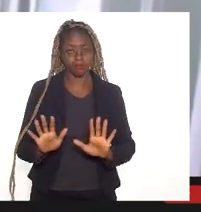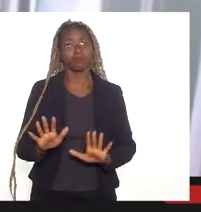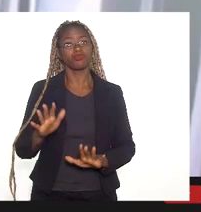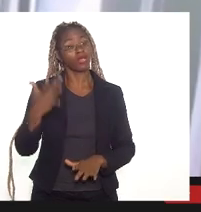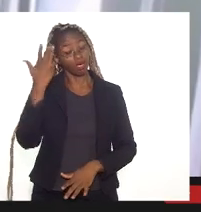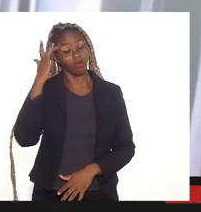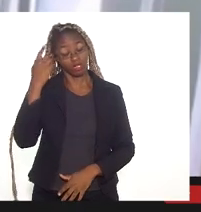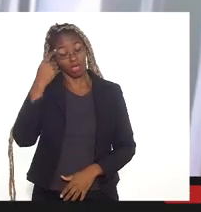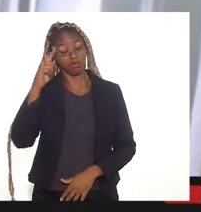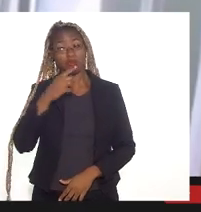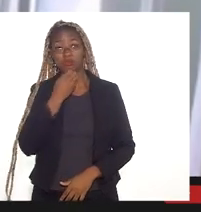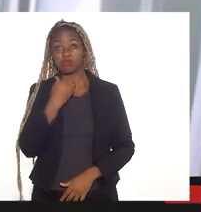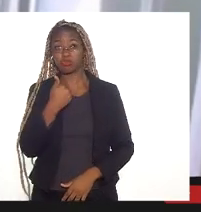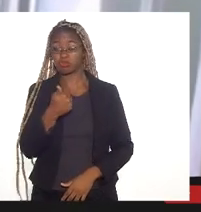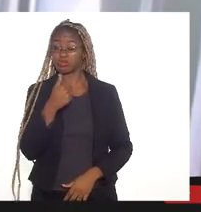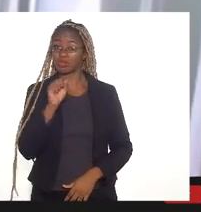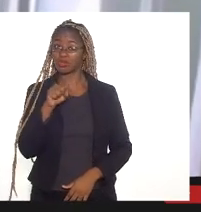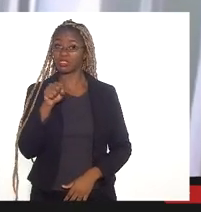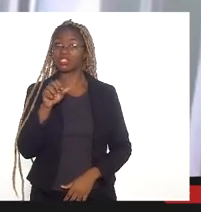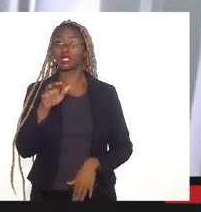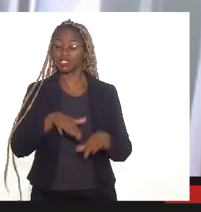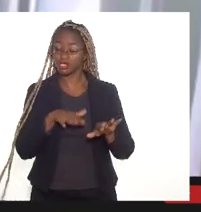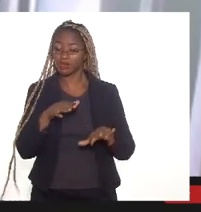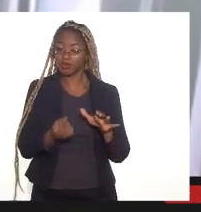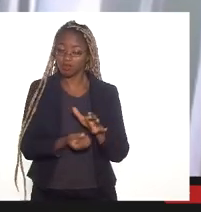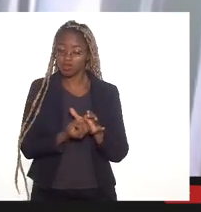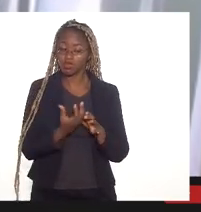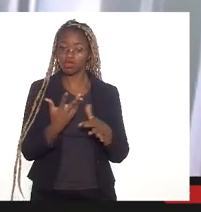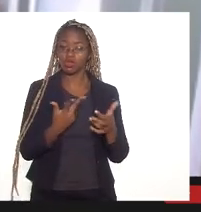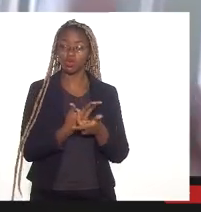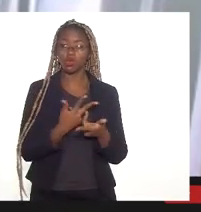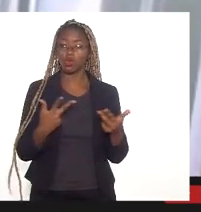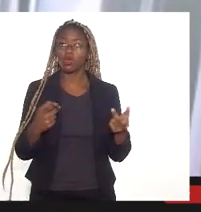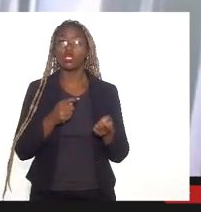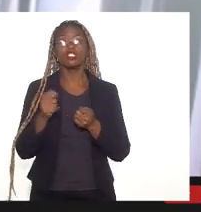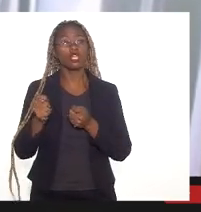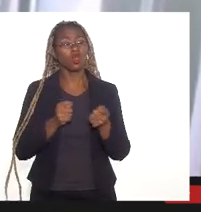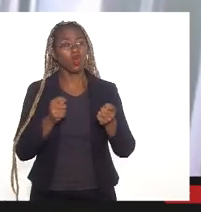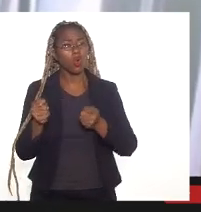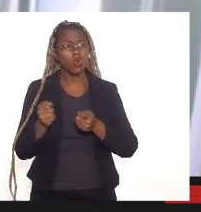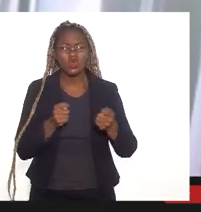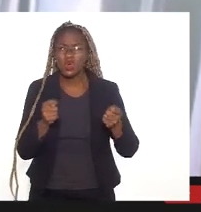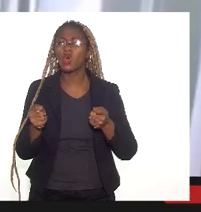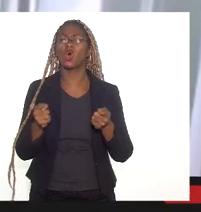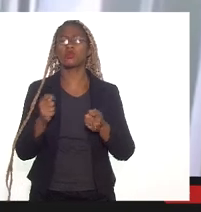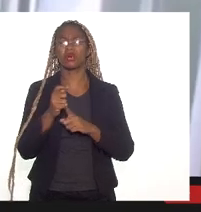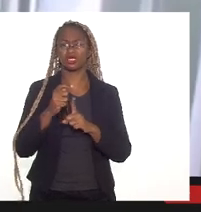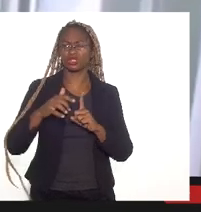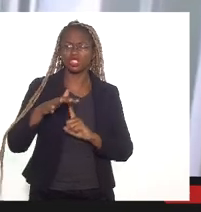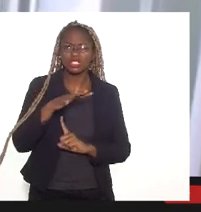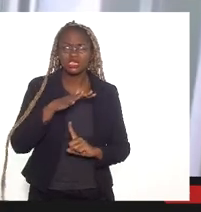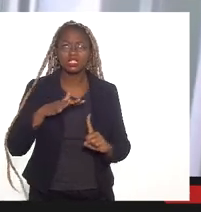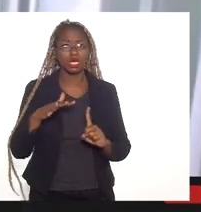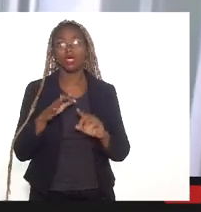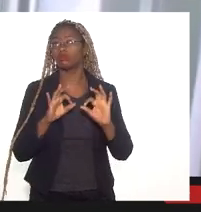ser positiva e pode produzir efeitos econômicos, enfim, sociais,